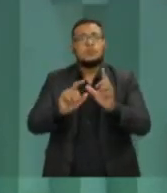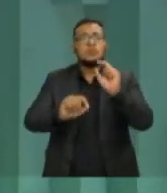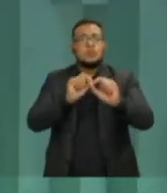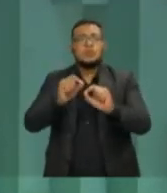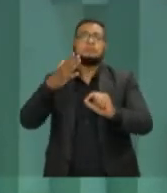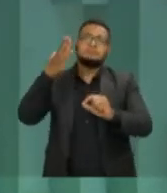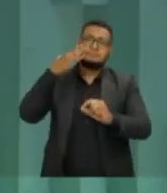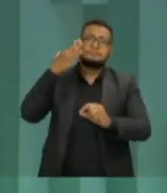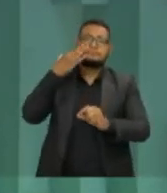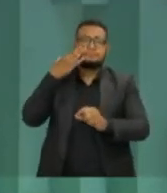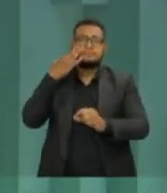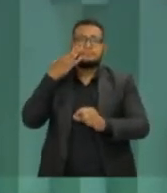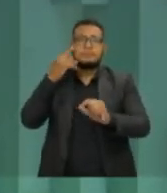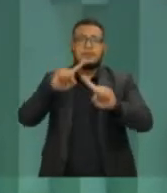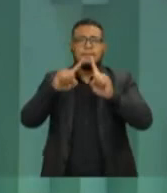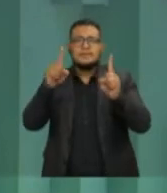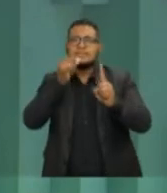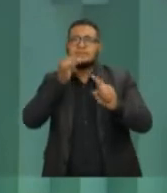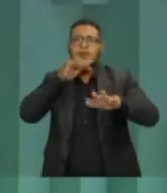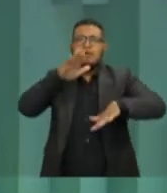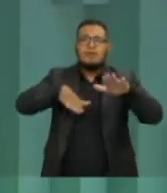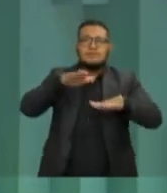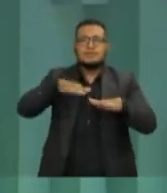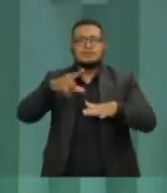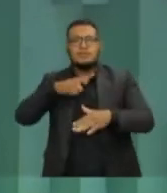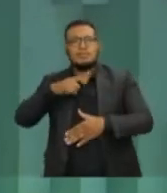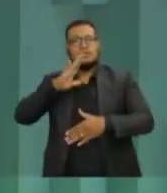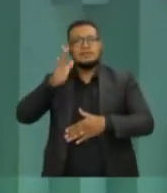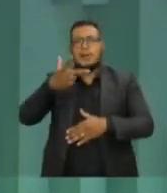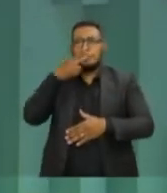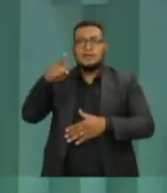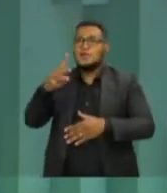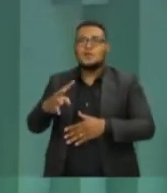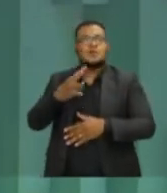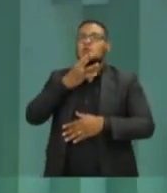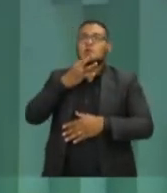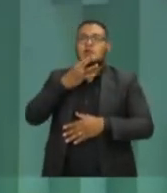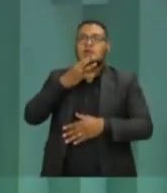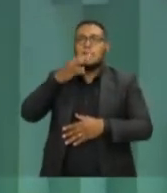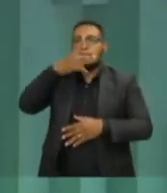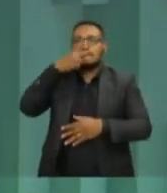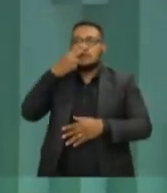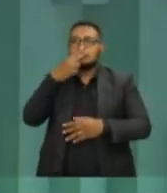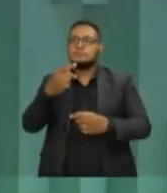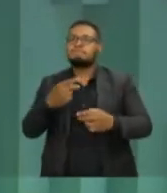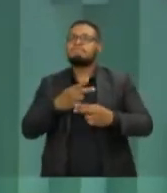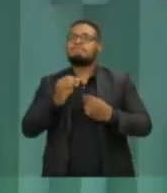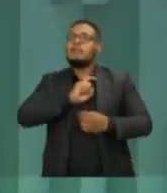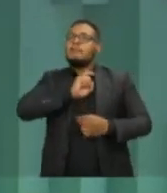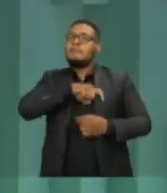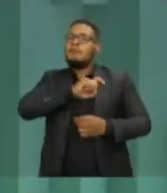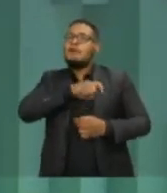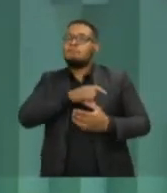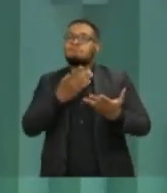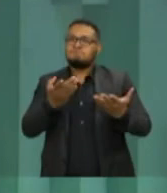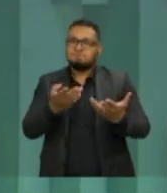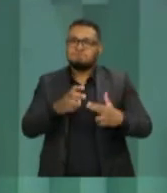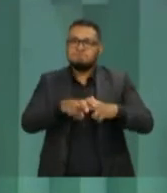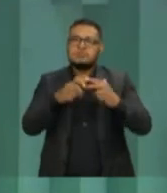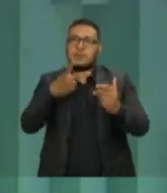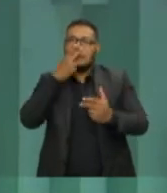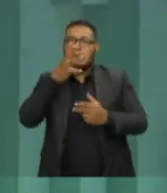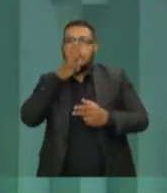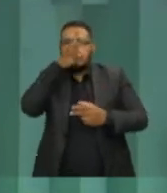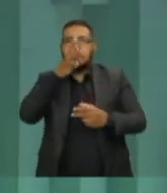a gente entende. Mas vindo de uma pessoa que quer ser prefeito, é ignorância, má fé, má vontade. E, infelizmente, tenta ser agressivo. Não